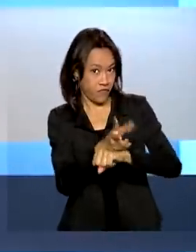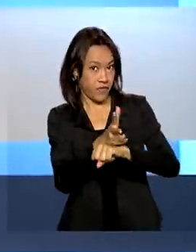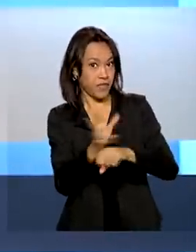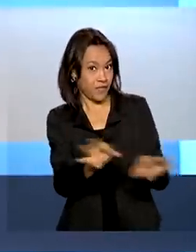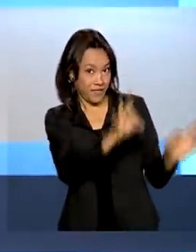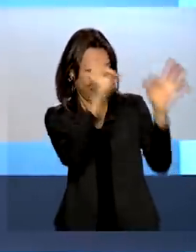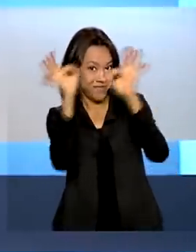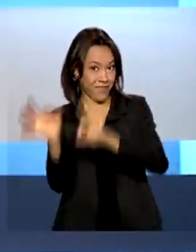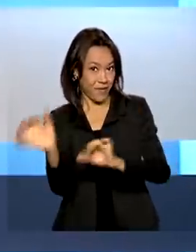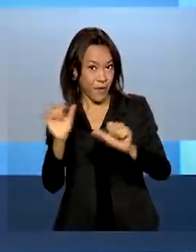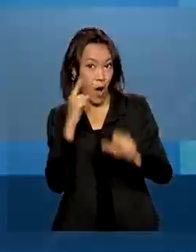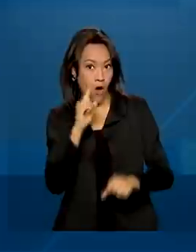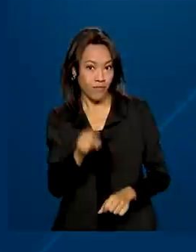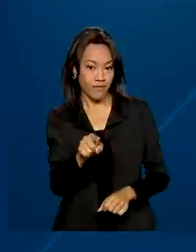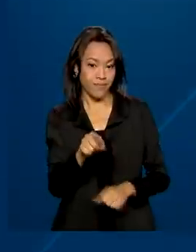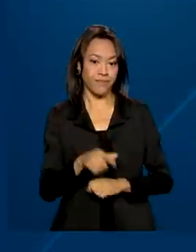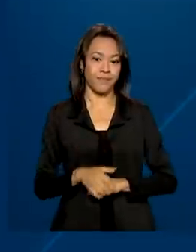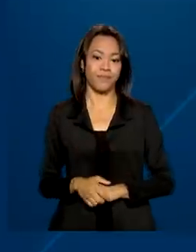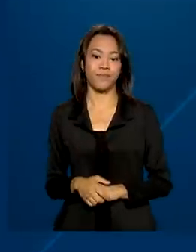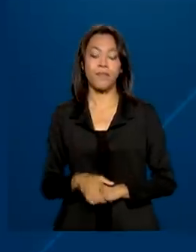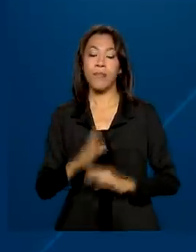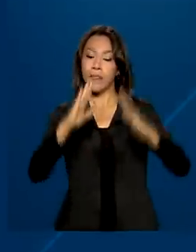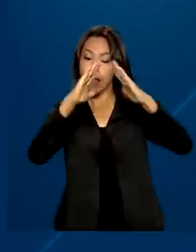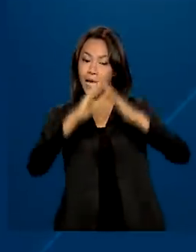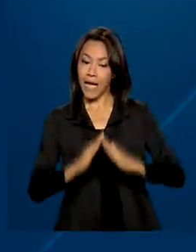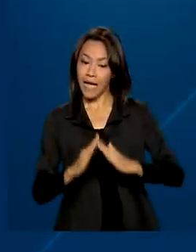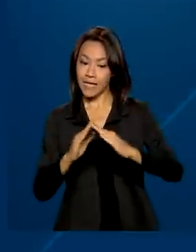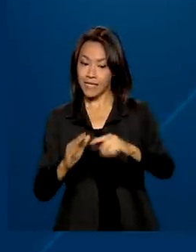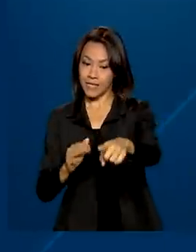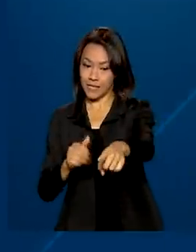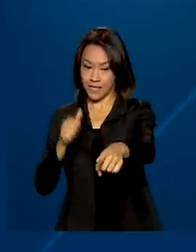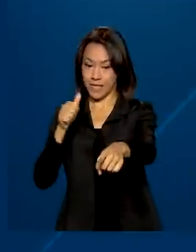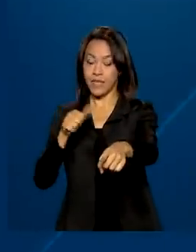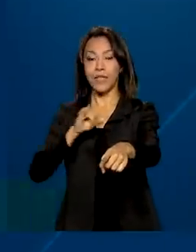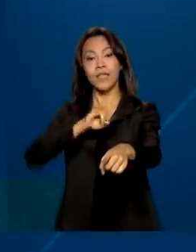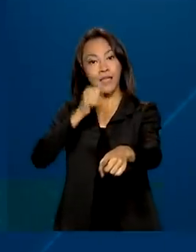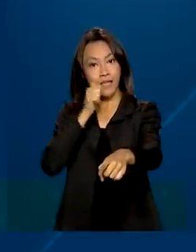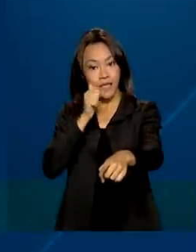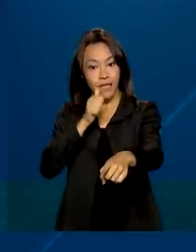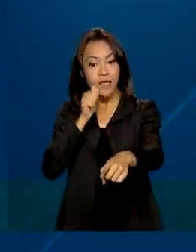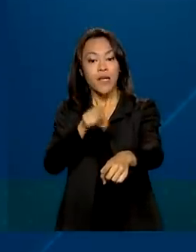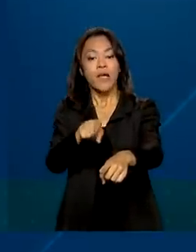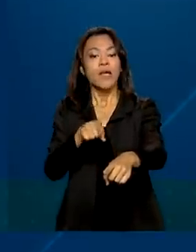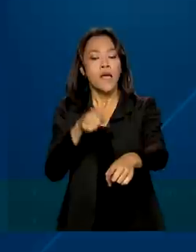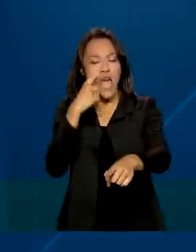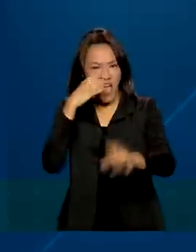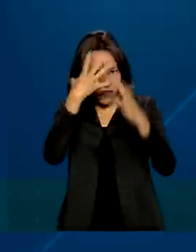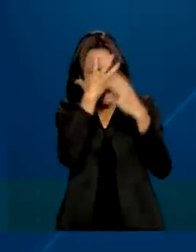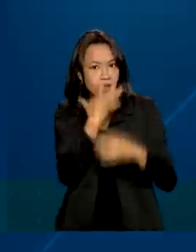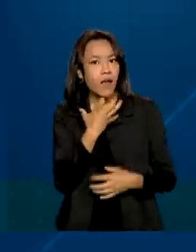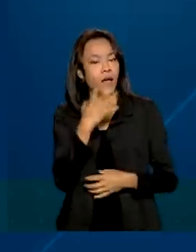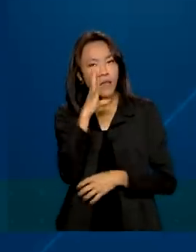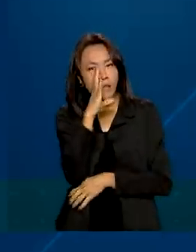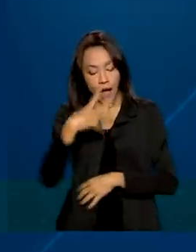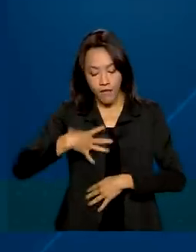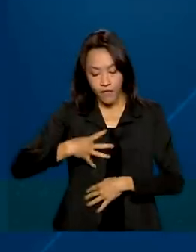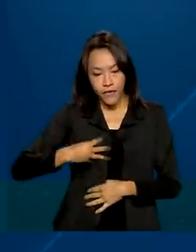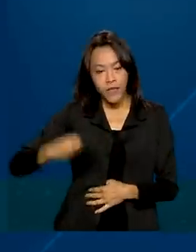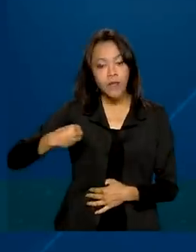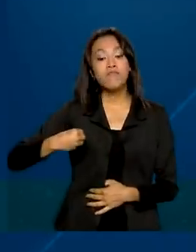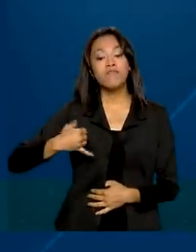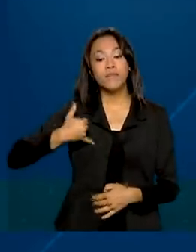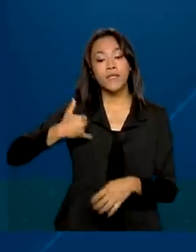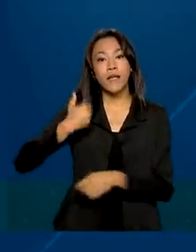mudança. Vamos conferir. Na casa da Janaína, a classificação indicativa é levada a sério. A filha, de